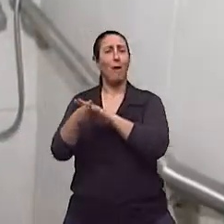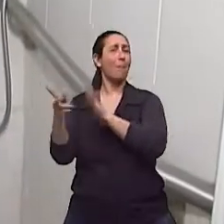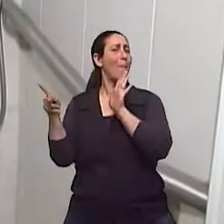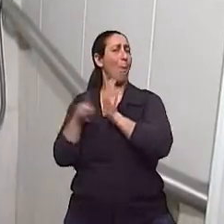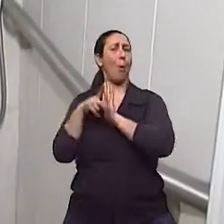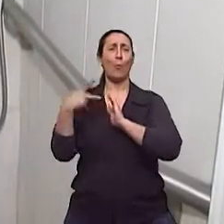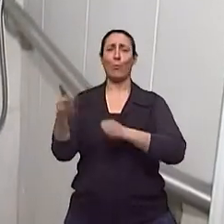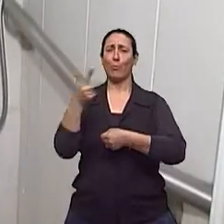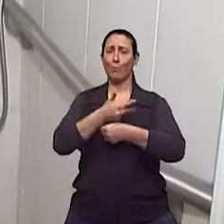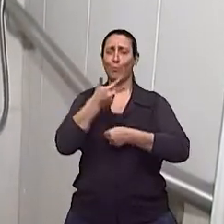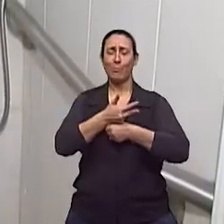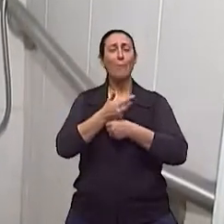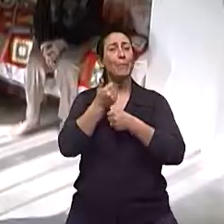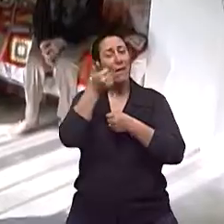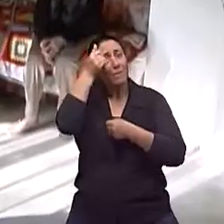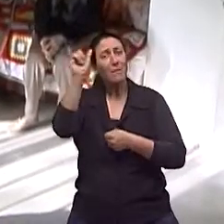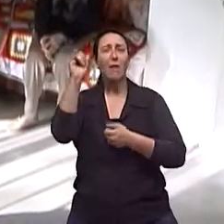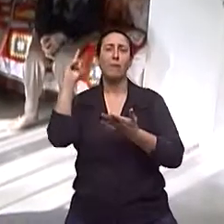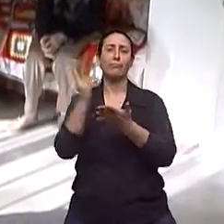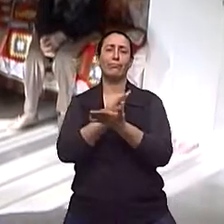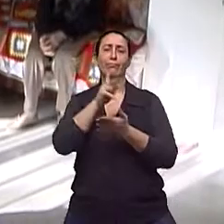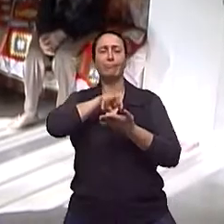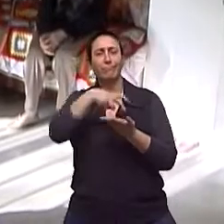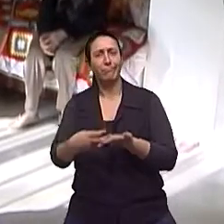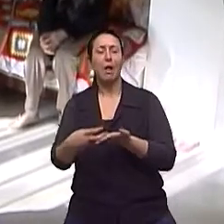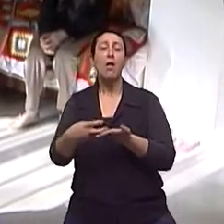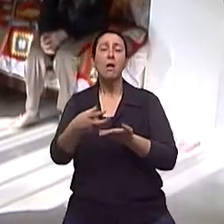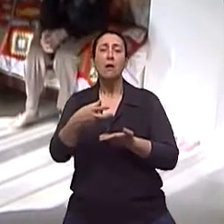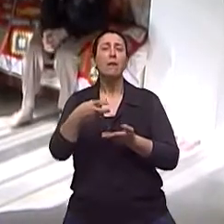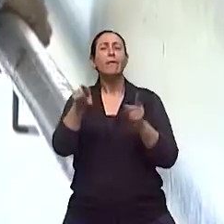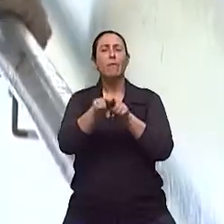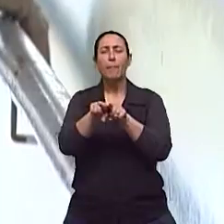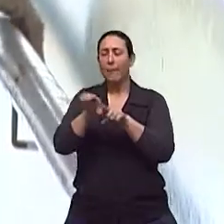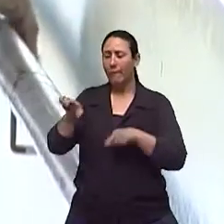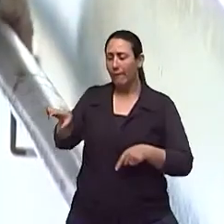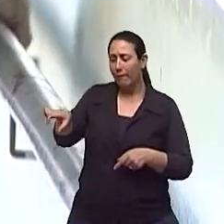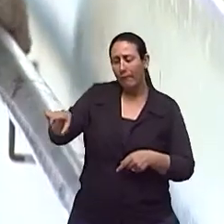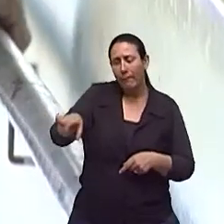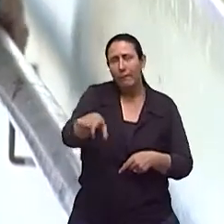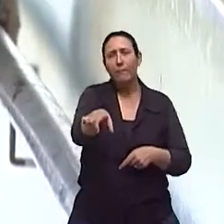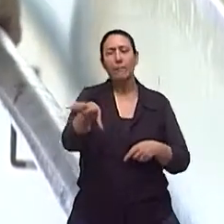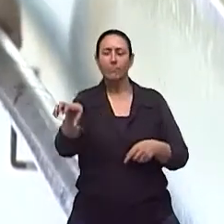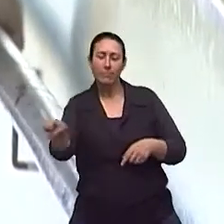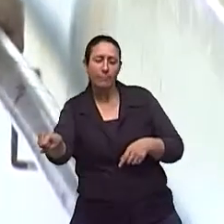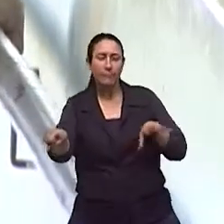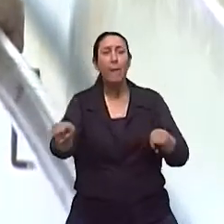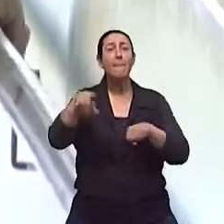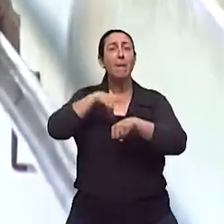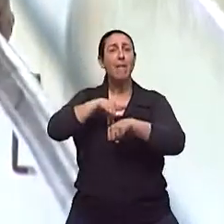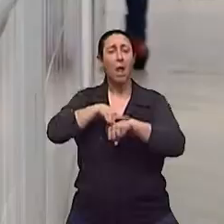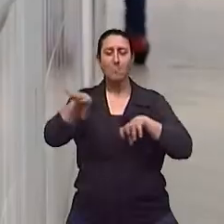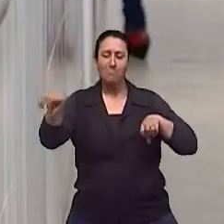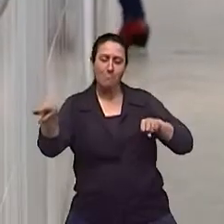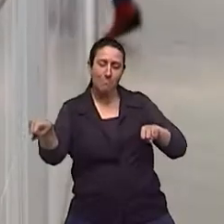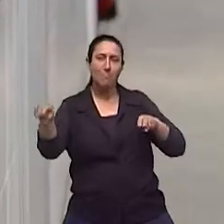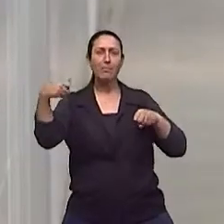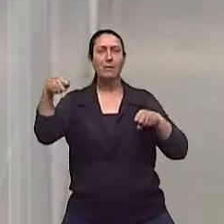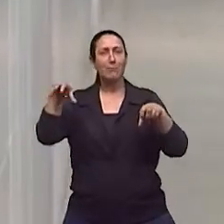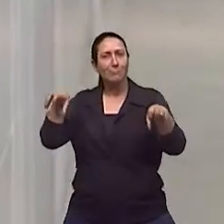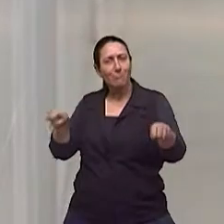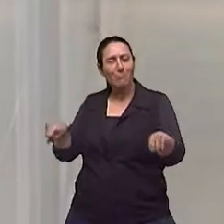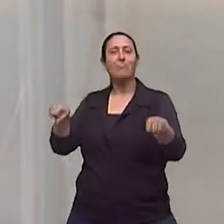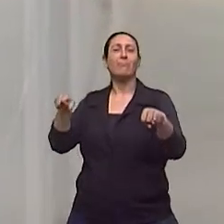idoso para evitar risco de queda. Corrimões apoiadores nos banheiros. Tudo isso tem que ser